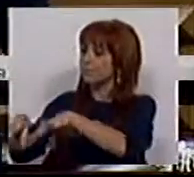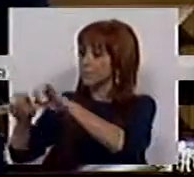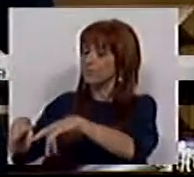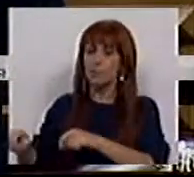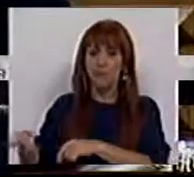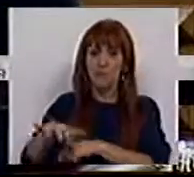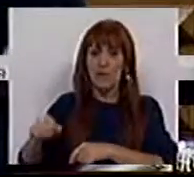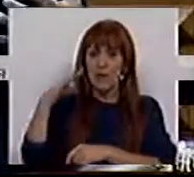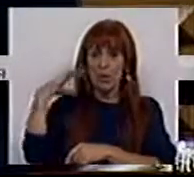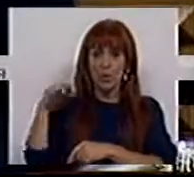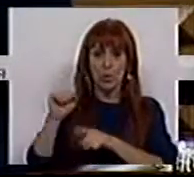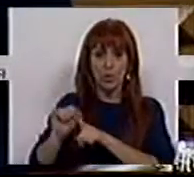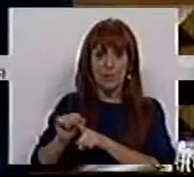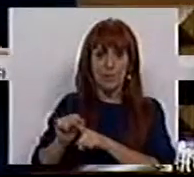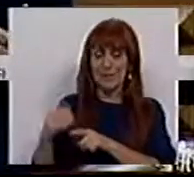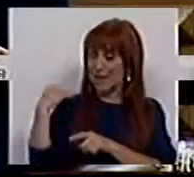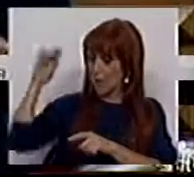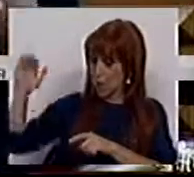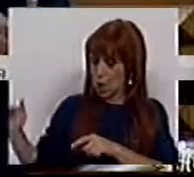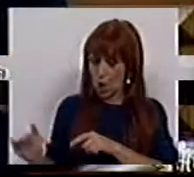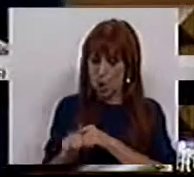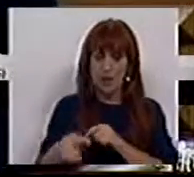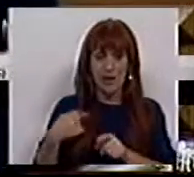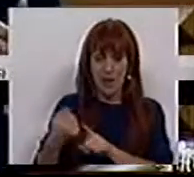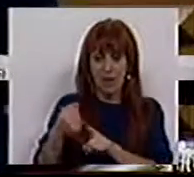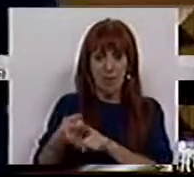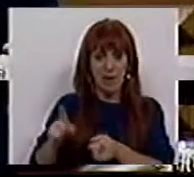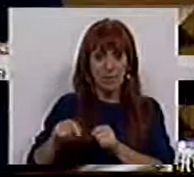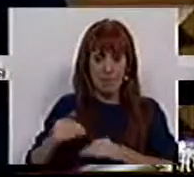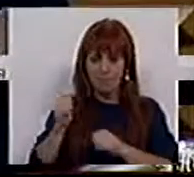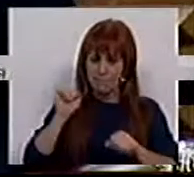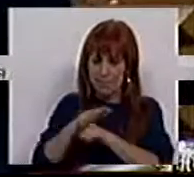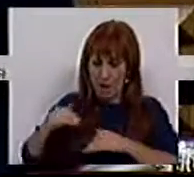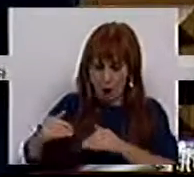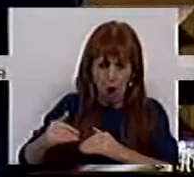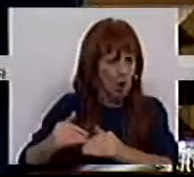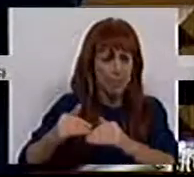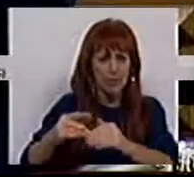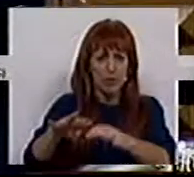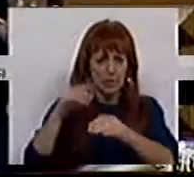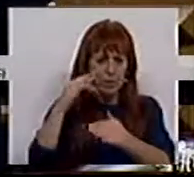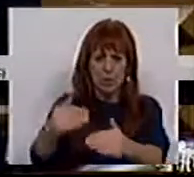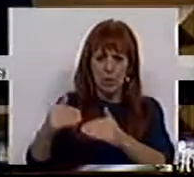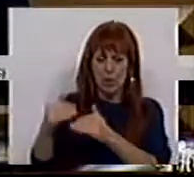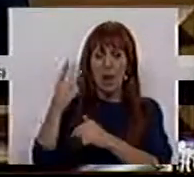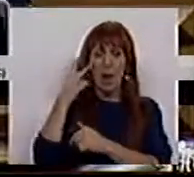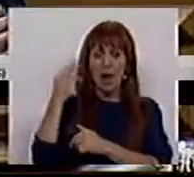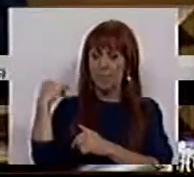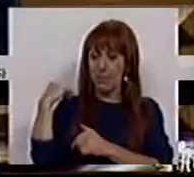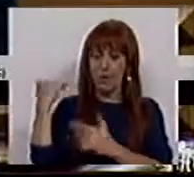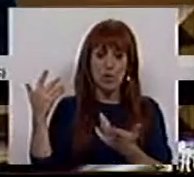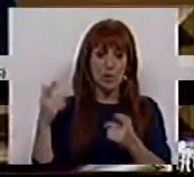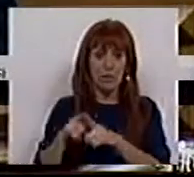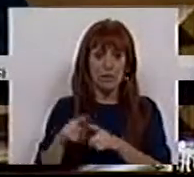da dinâmica natural nas costas e com isso combatendo até o avanço do mar. Basta olhar para a costa